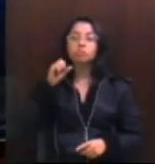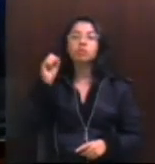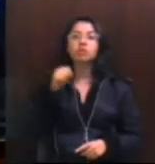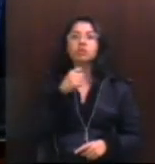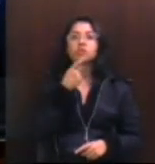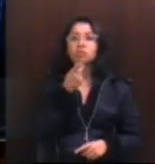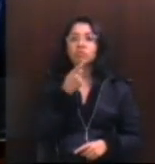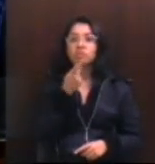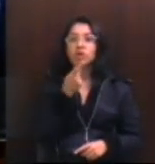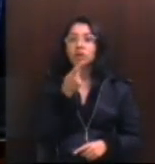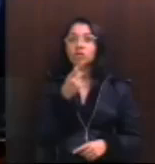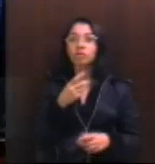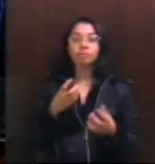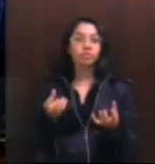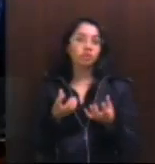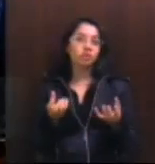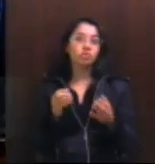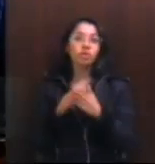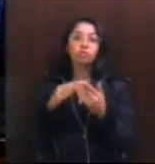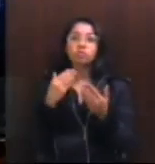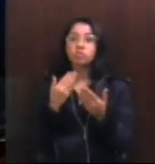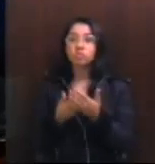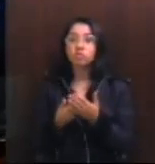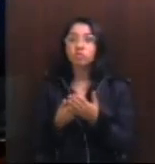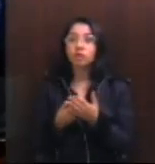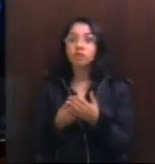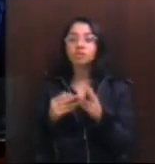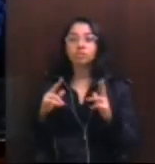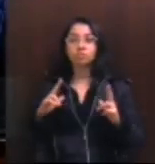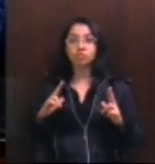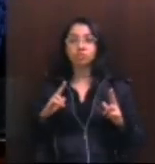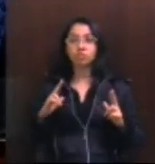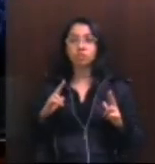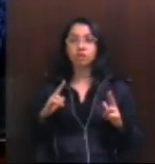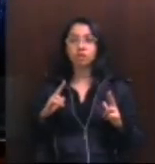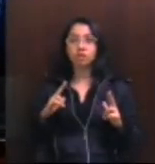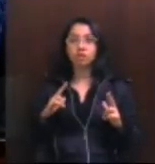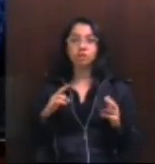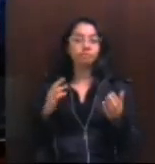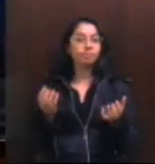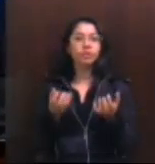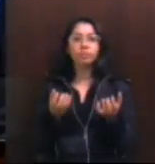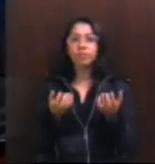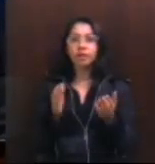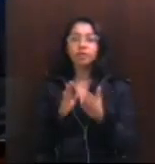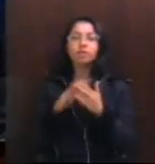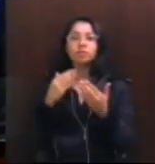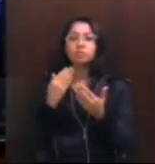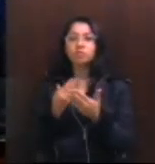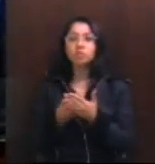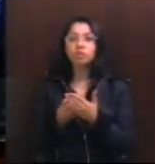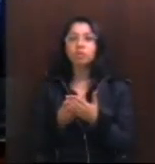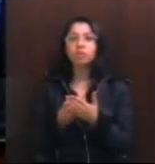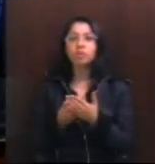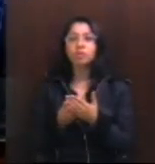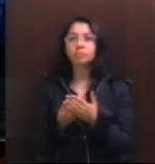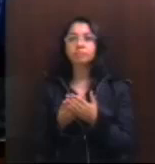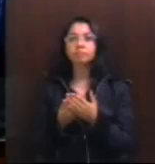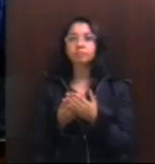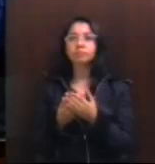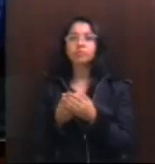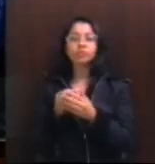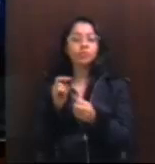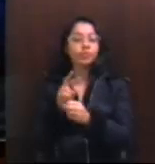estudantes? Que não querem que as suas escolas sejam privatizadas. Que não querem que as suas escolas possam ser